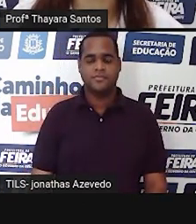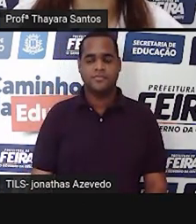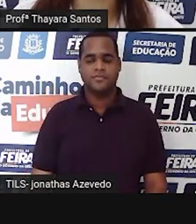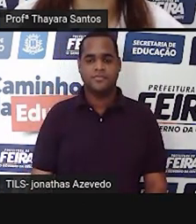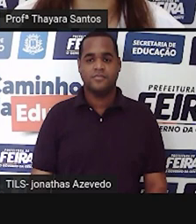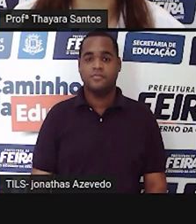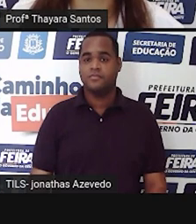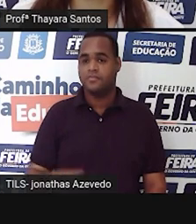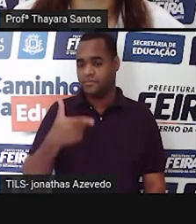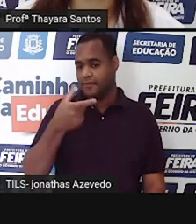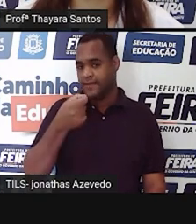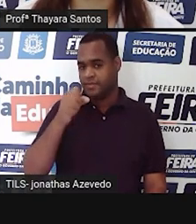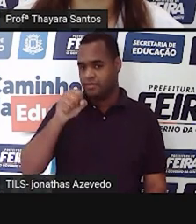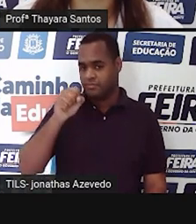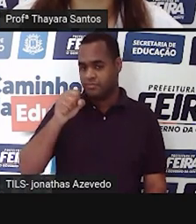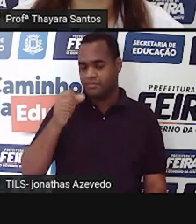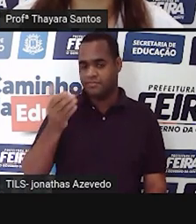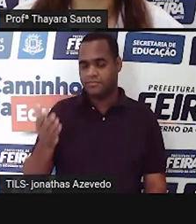20 segundos.